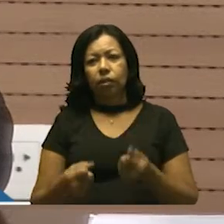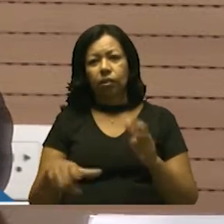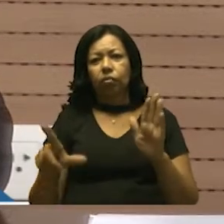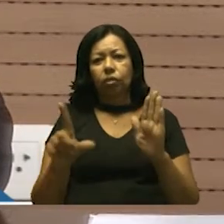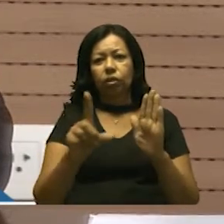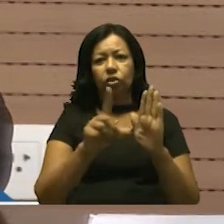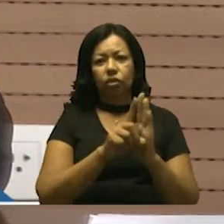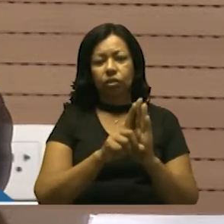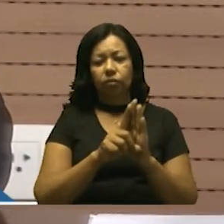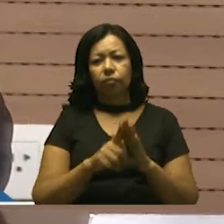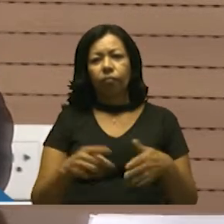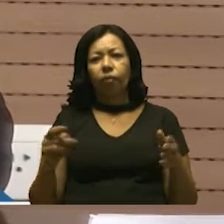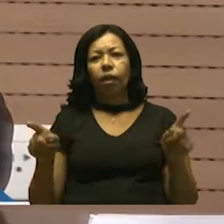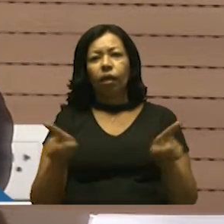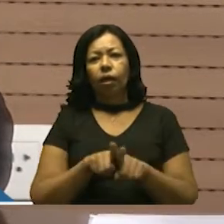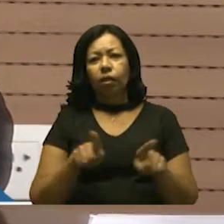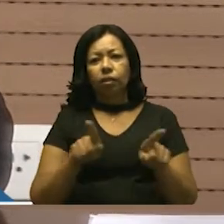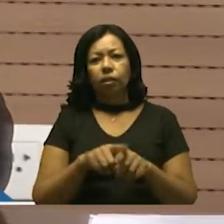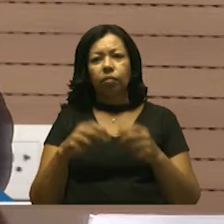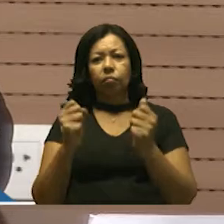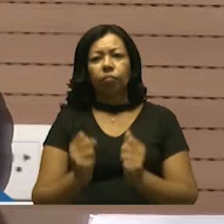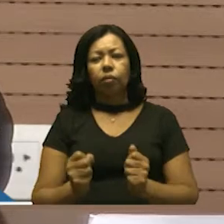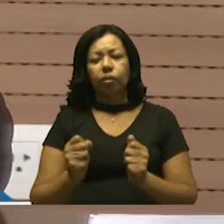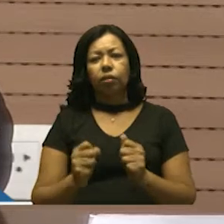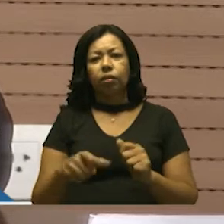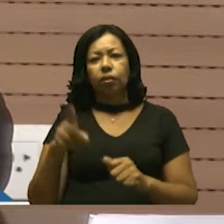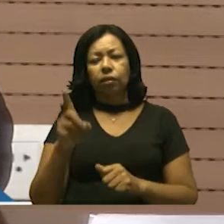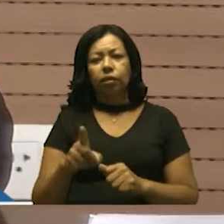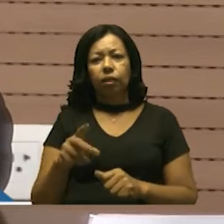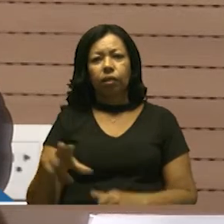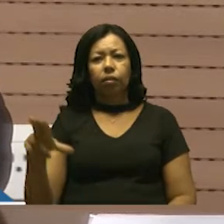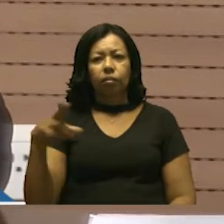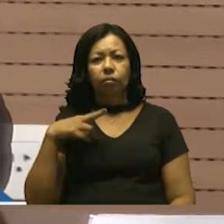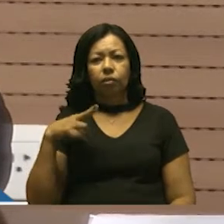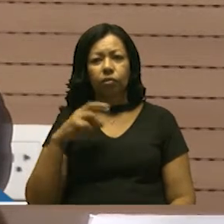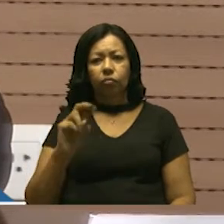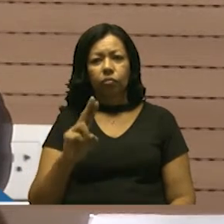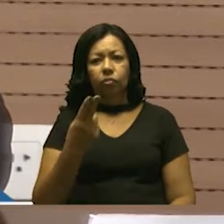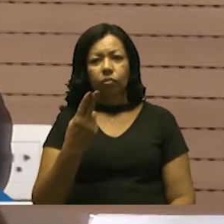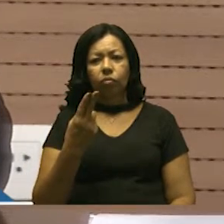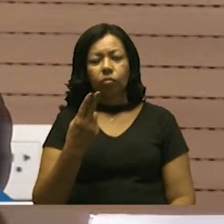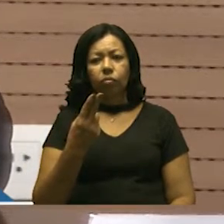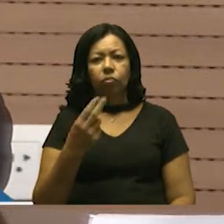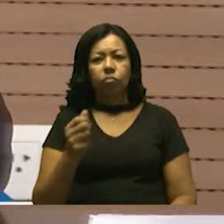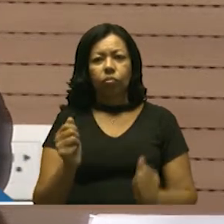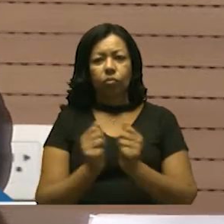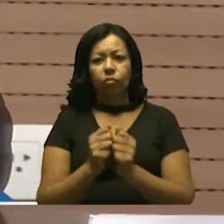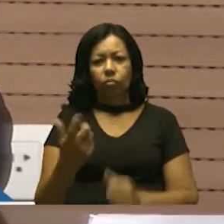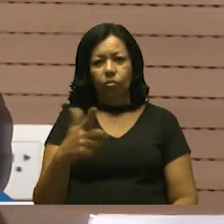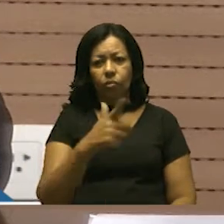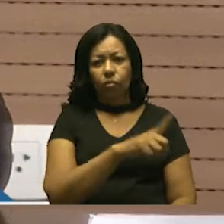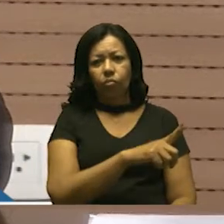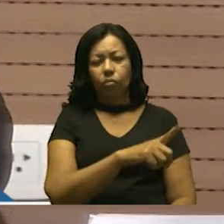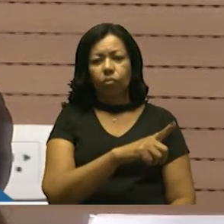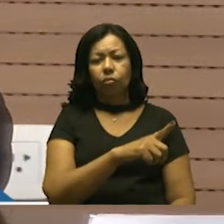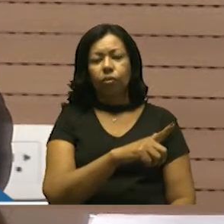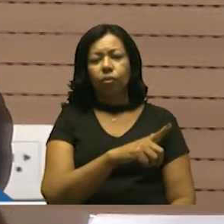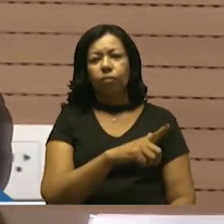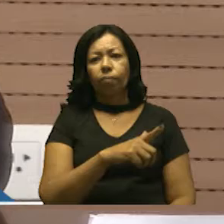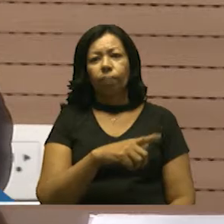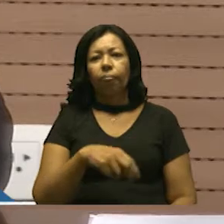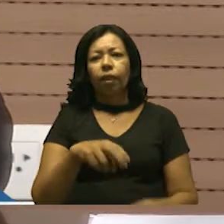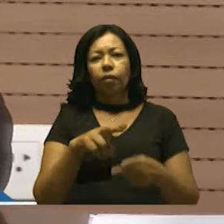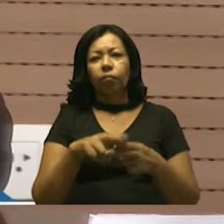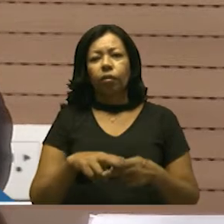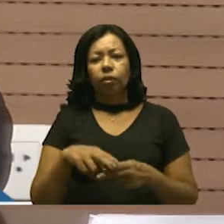Assim, a iniciativa pode ser vinculada privativa ou concorrente. No